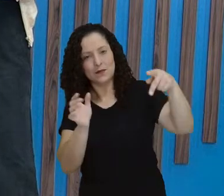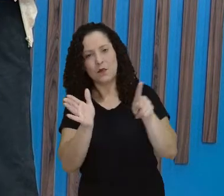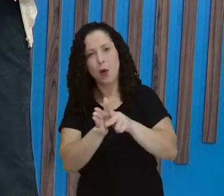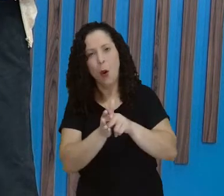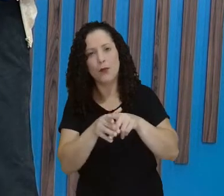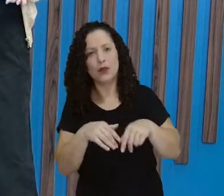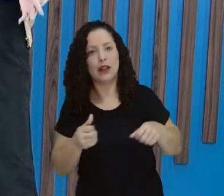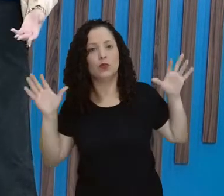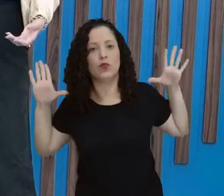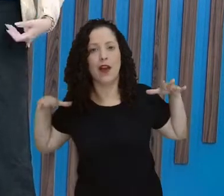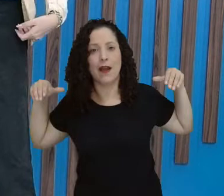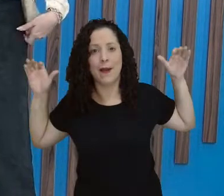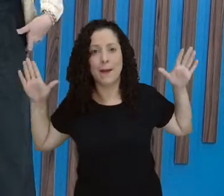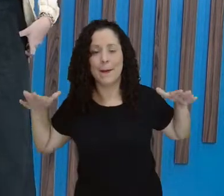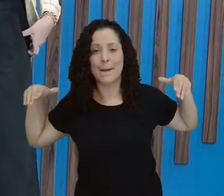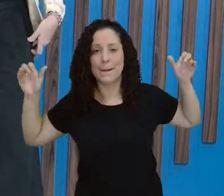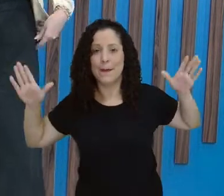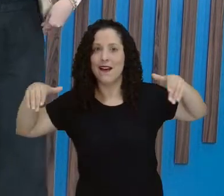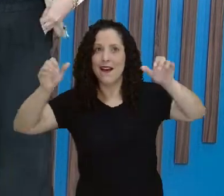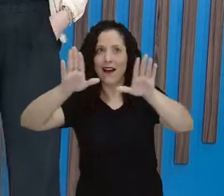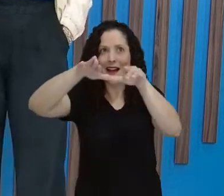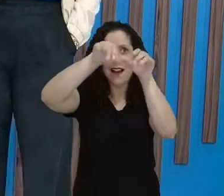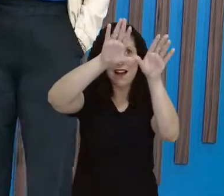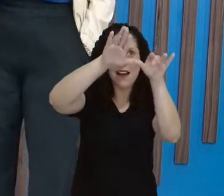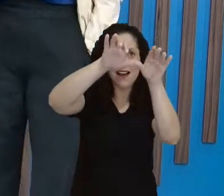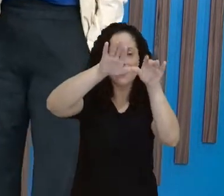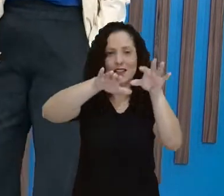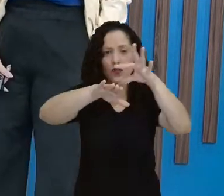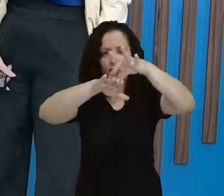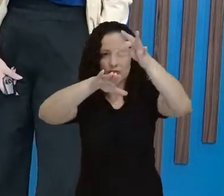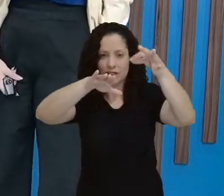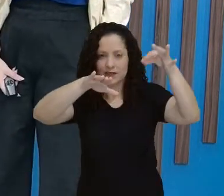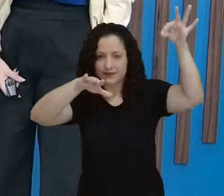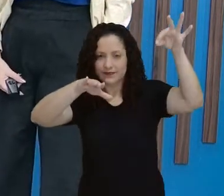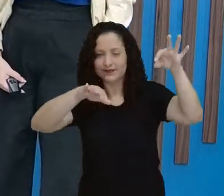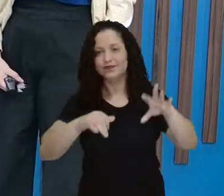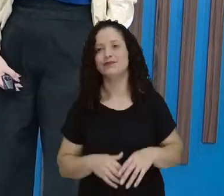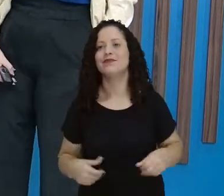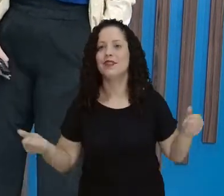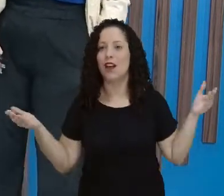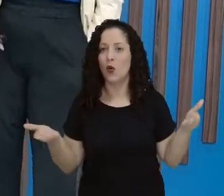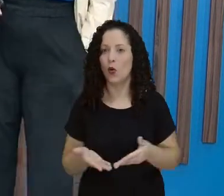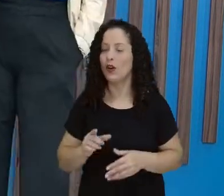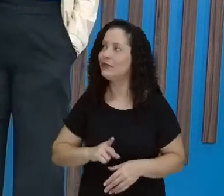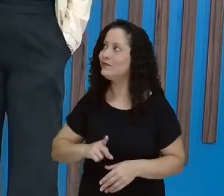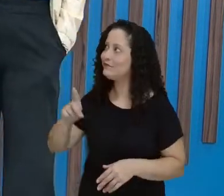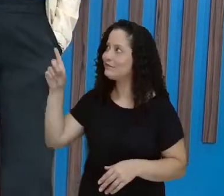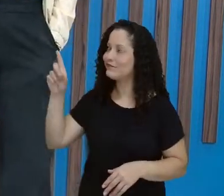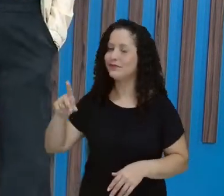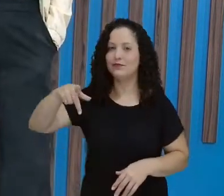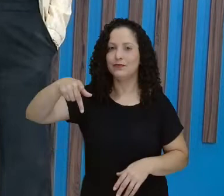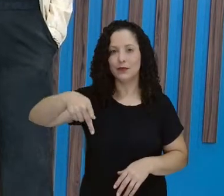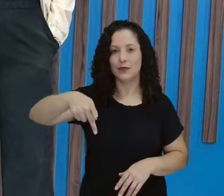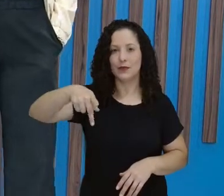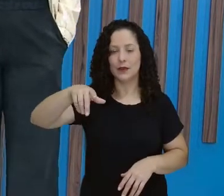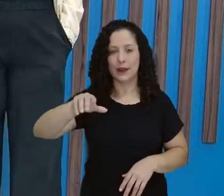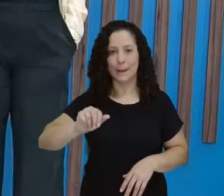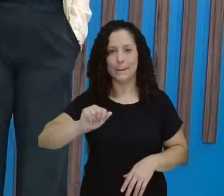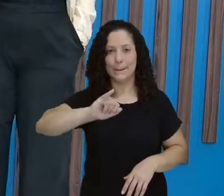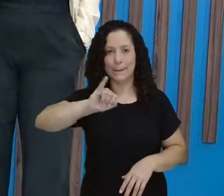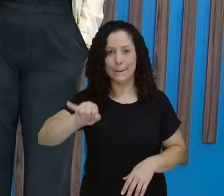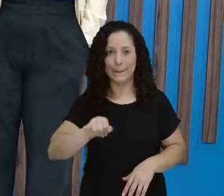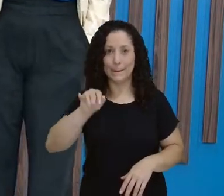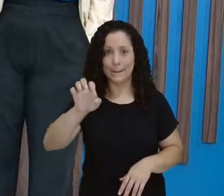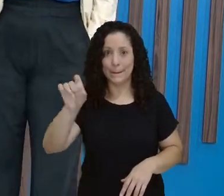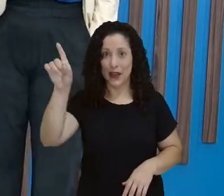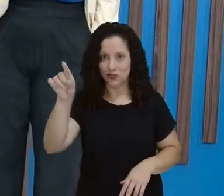natural dele, tá certo? E olha só o a gente está vendo agora aqui. A gente está vendo o pajé. O pajé já é um senhor, a gente observa,